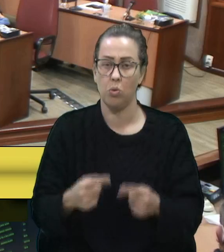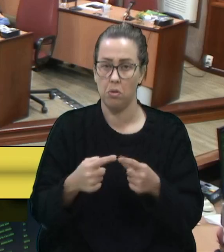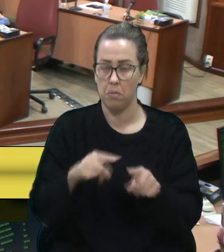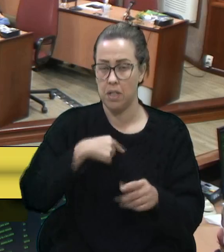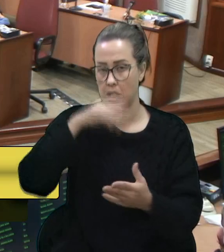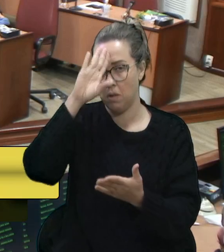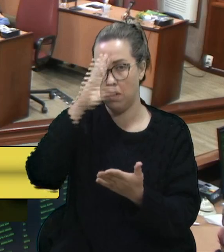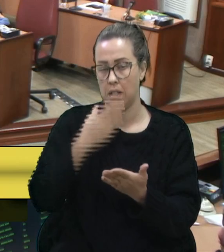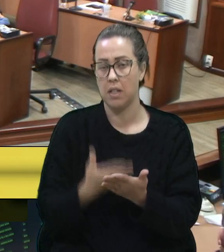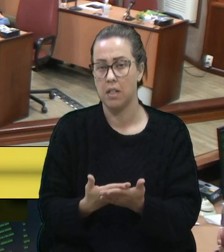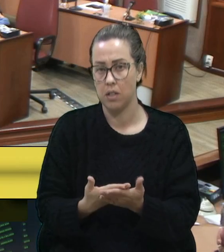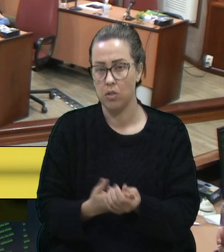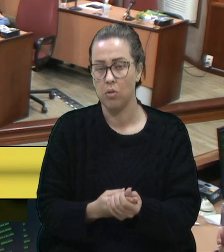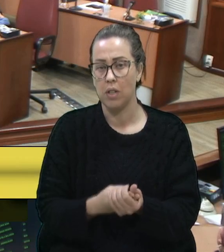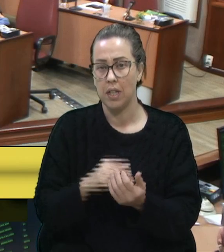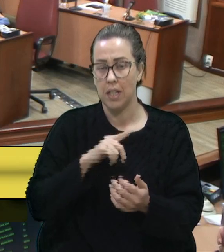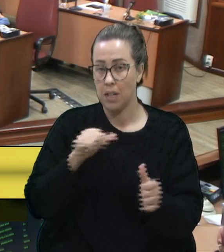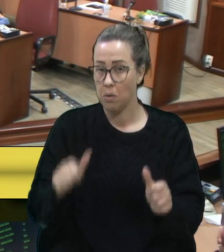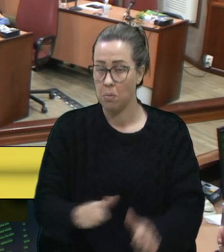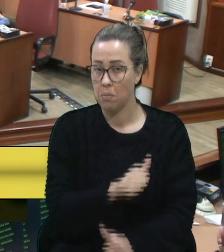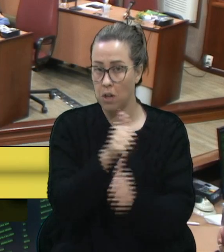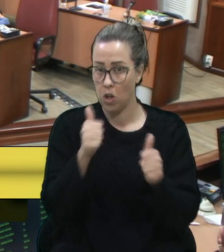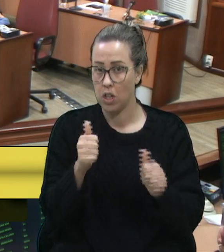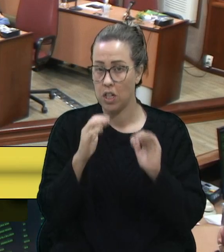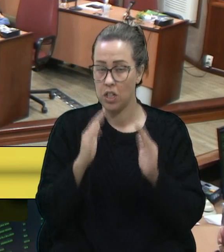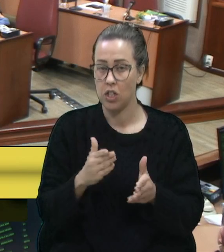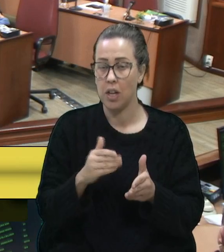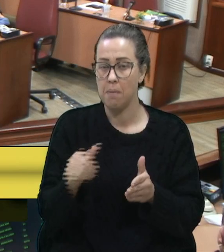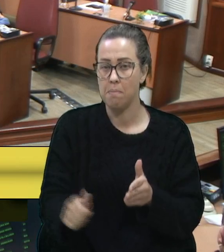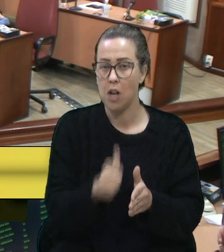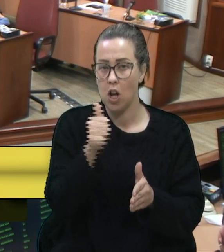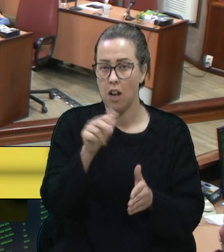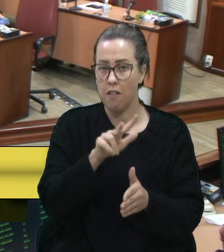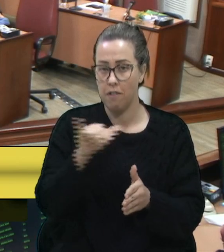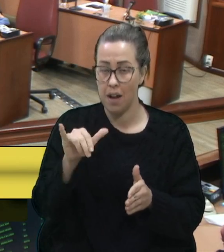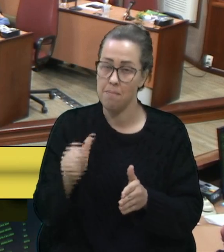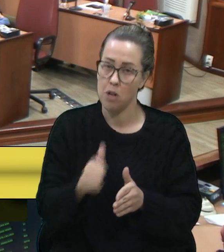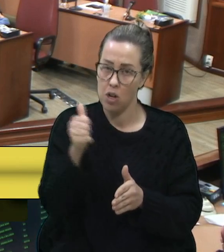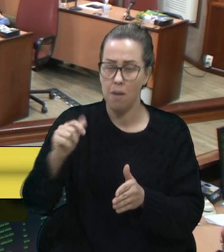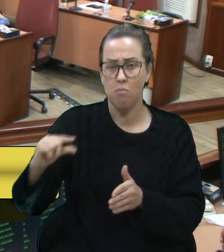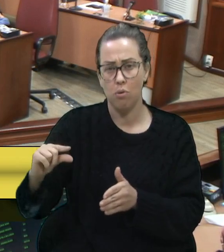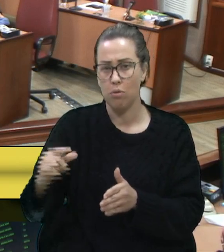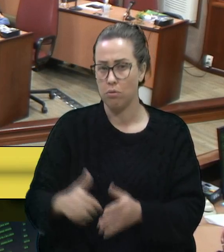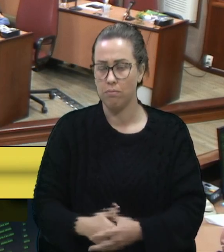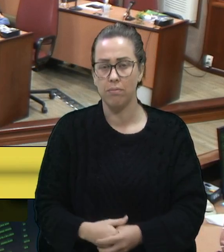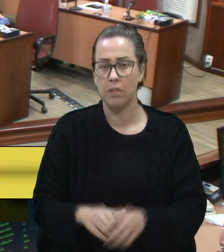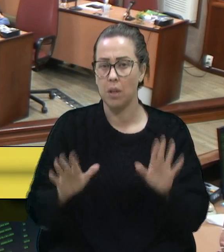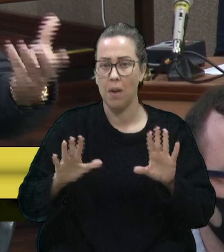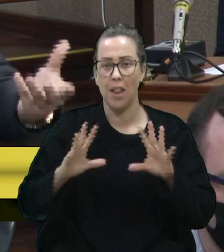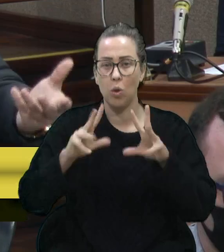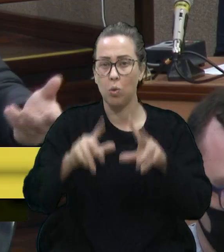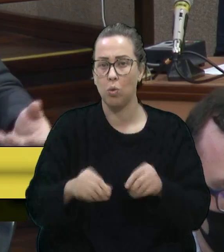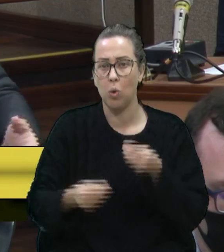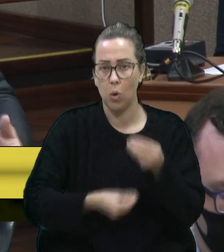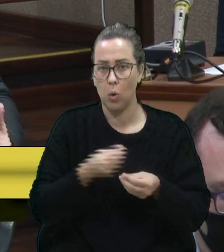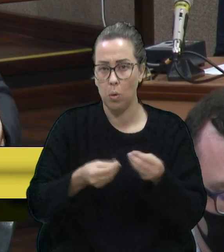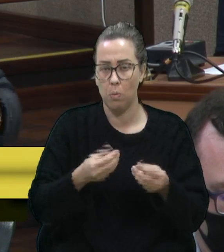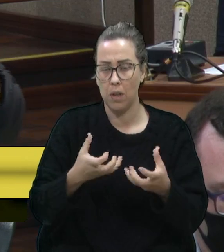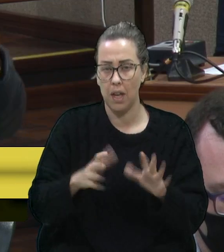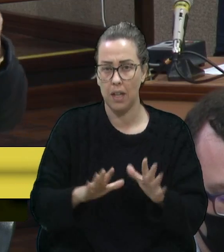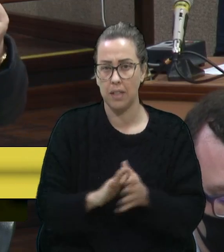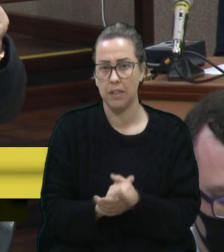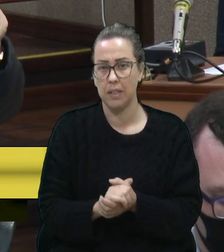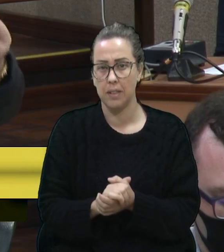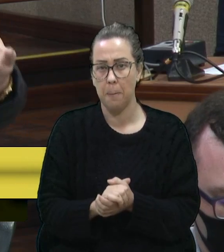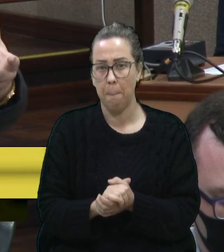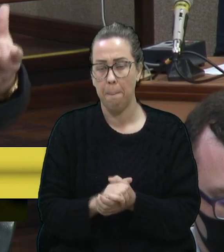que, vindo uma melhoria, já se diz, a melhoria vai melhorar um pouco. Não é tudo como a gente quer, e como